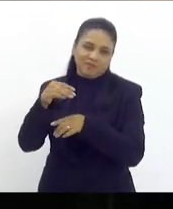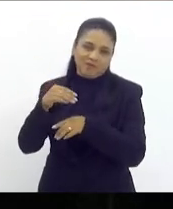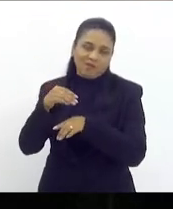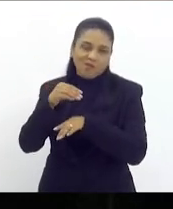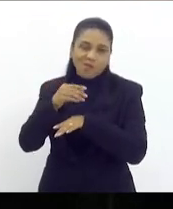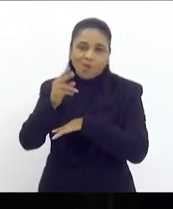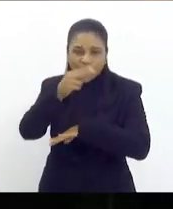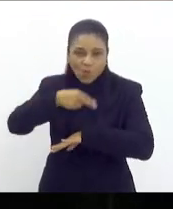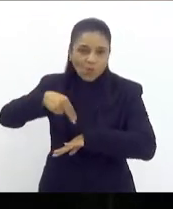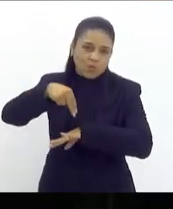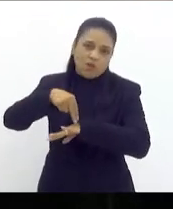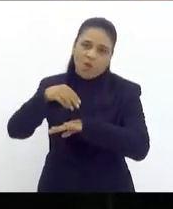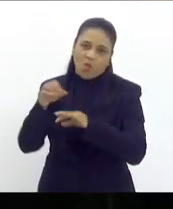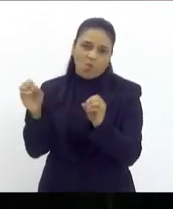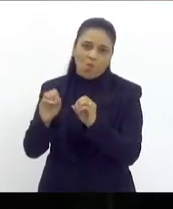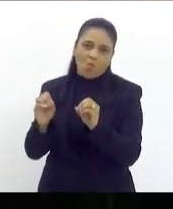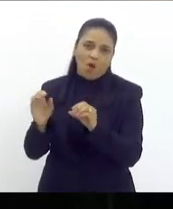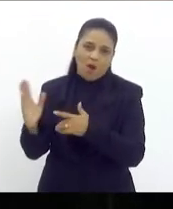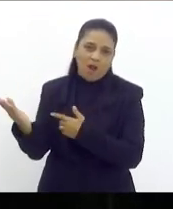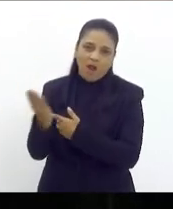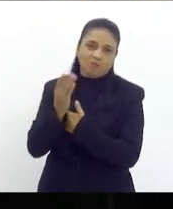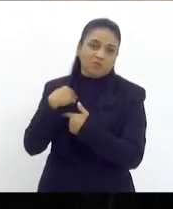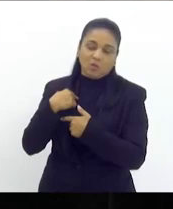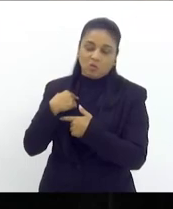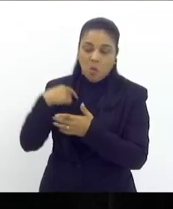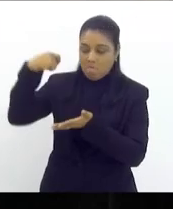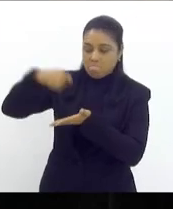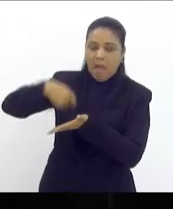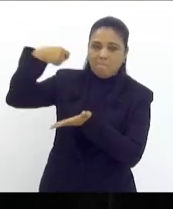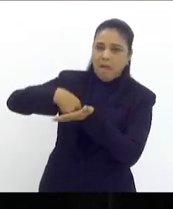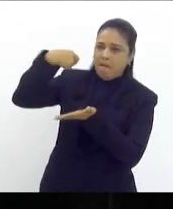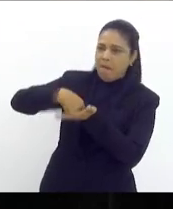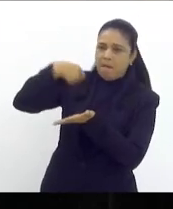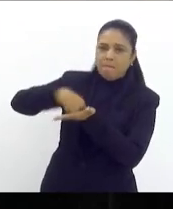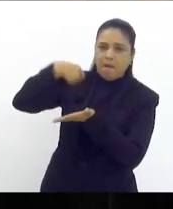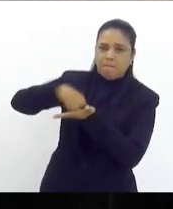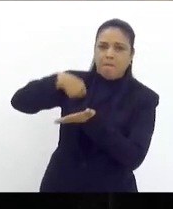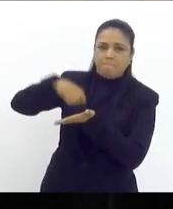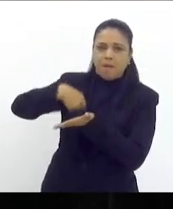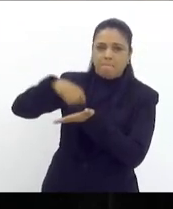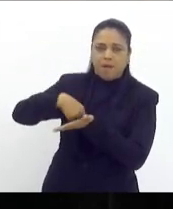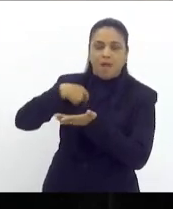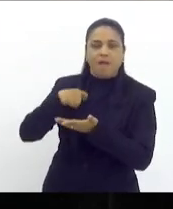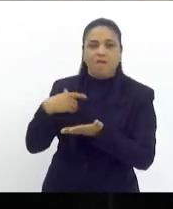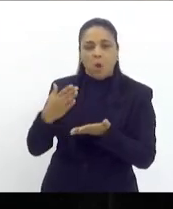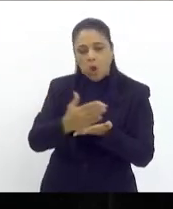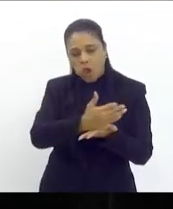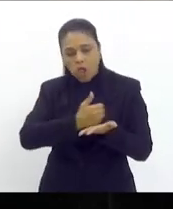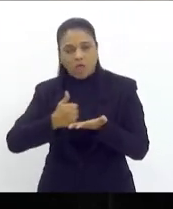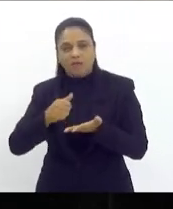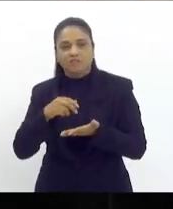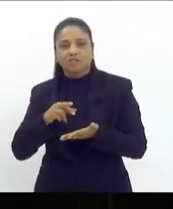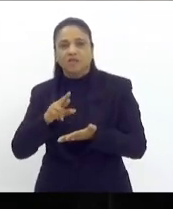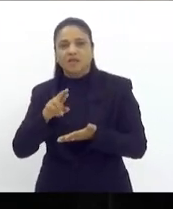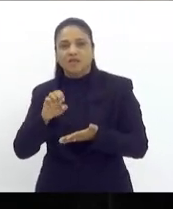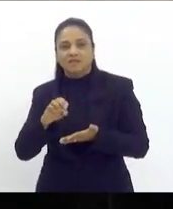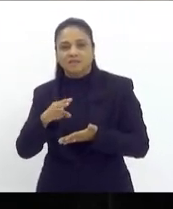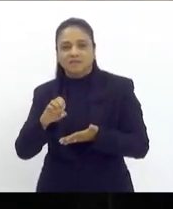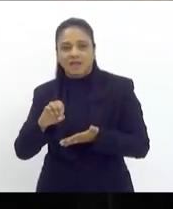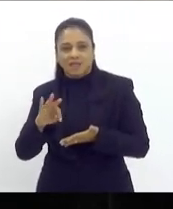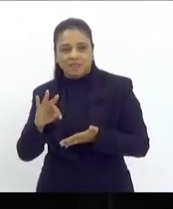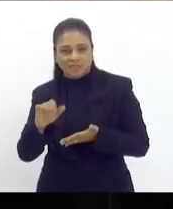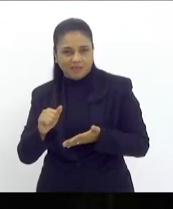passam deveres só nos sugam as receitas mas não dão